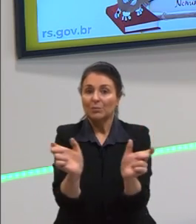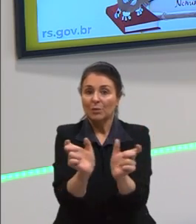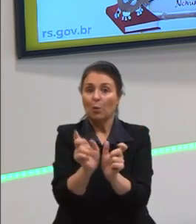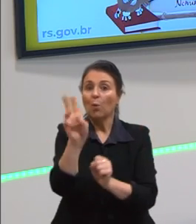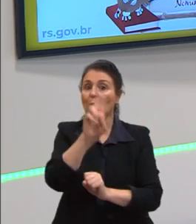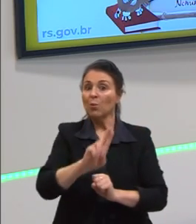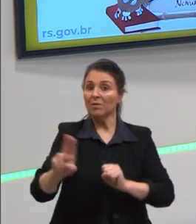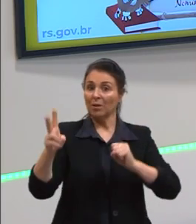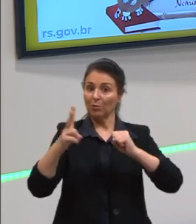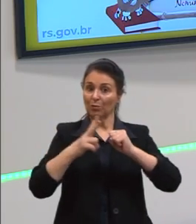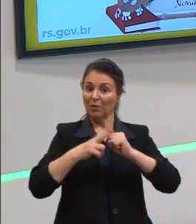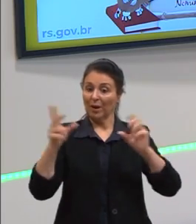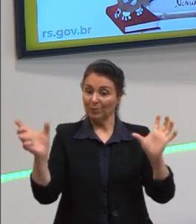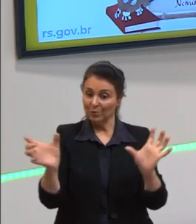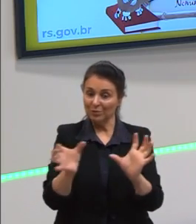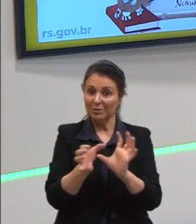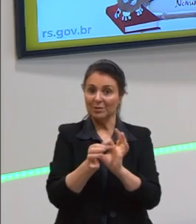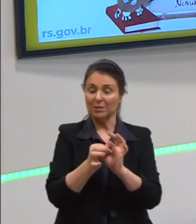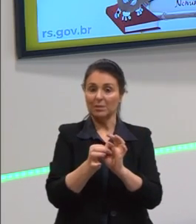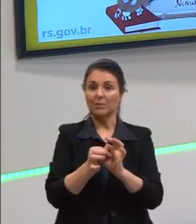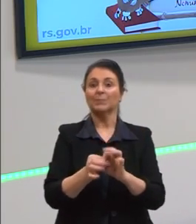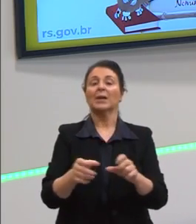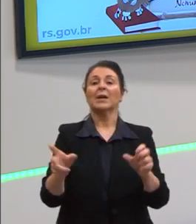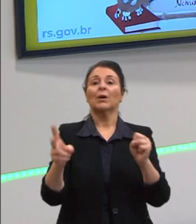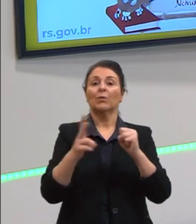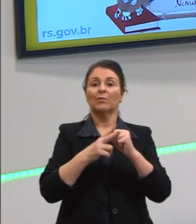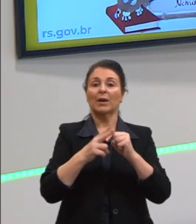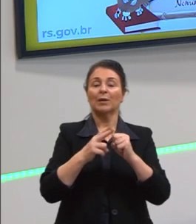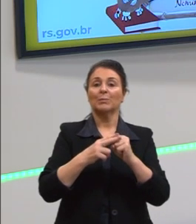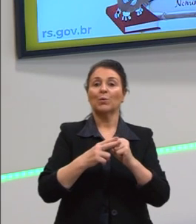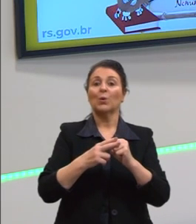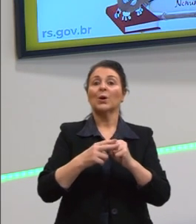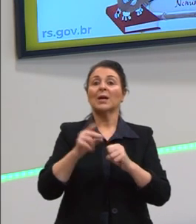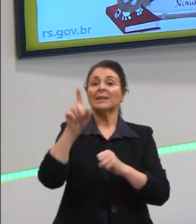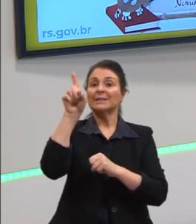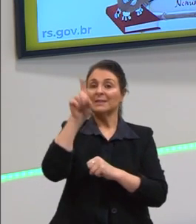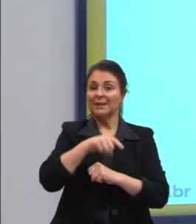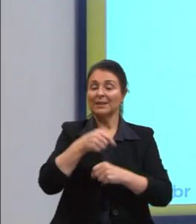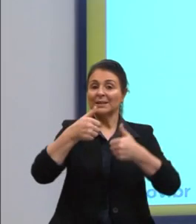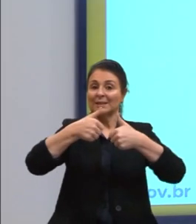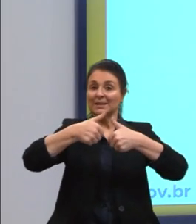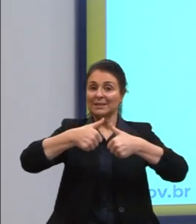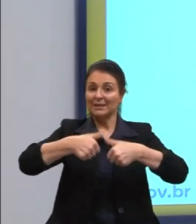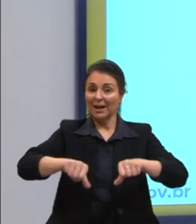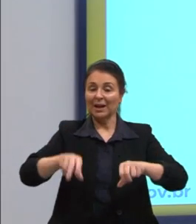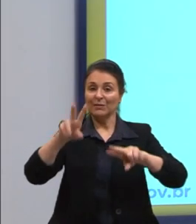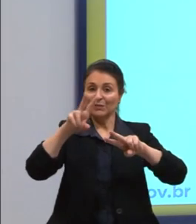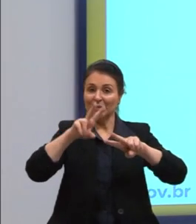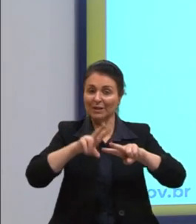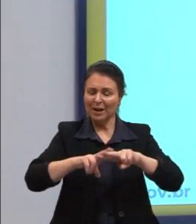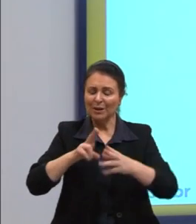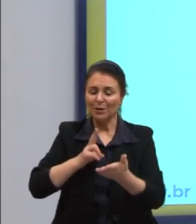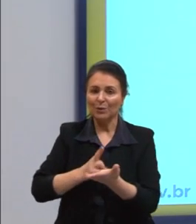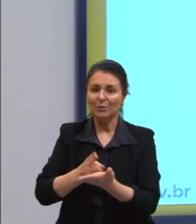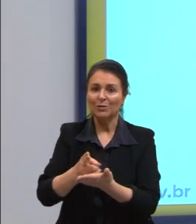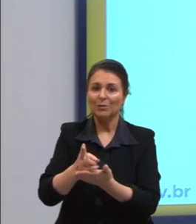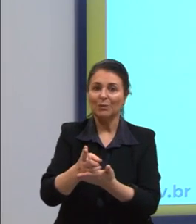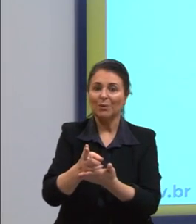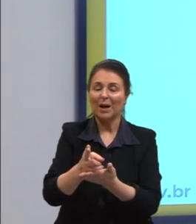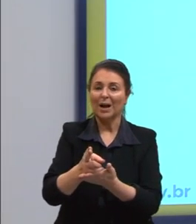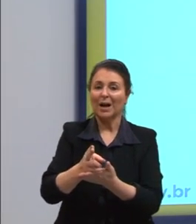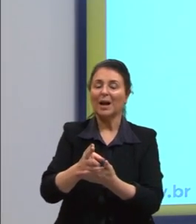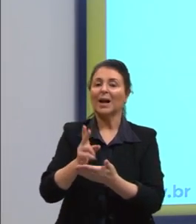Sendo esses verbos. Ser, estar, parecer, permanecer, ficar, continuar e andar.